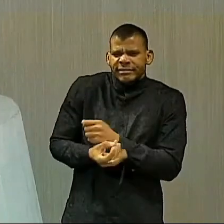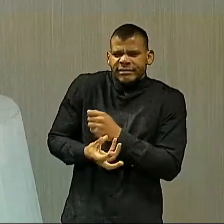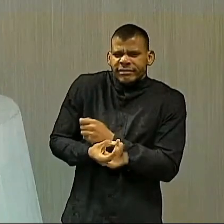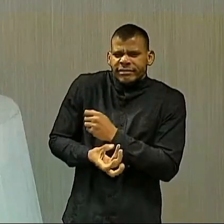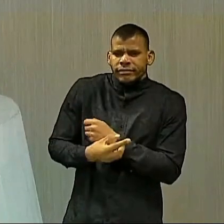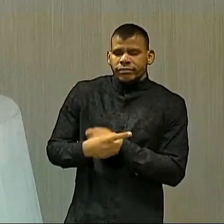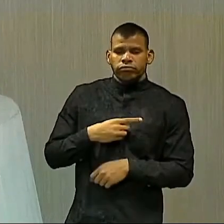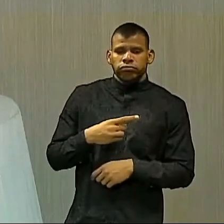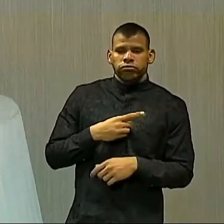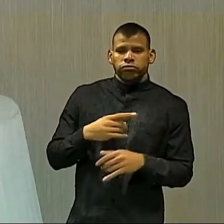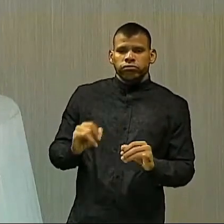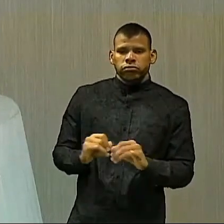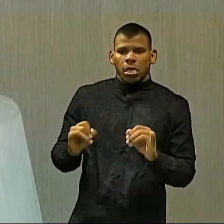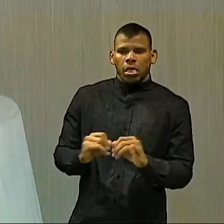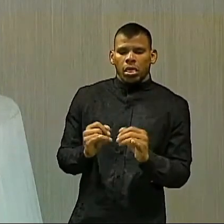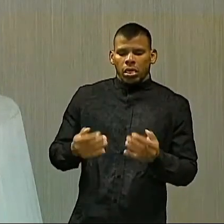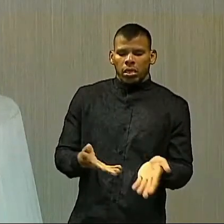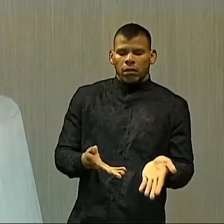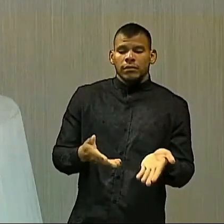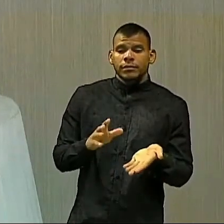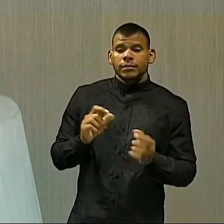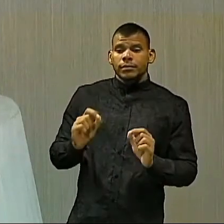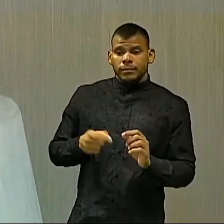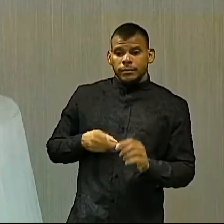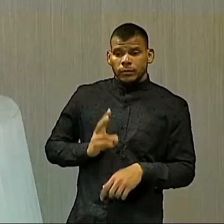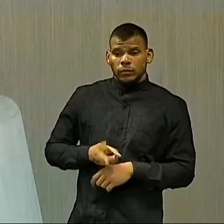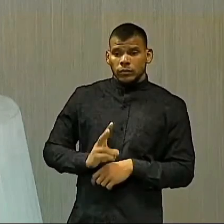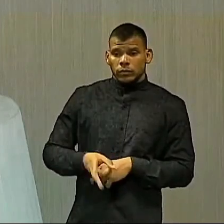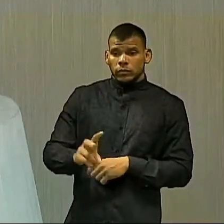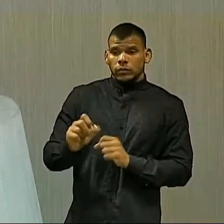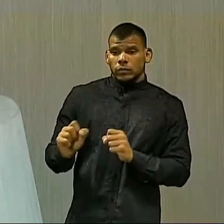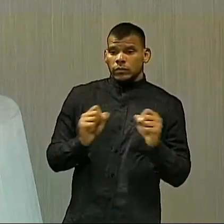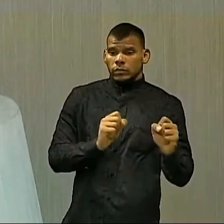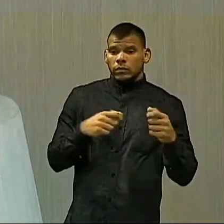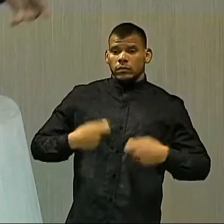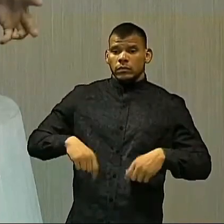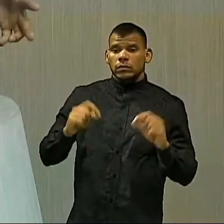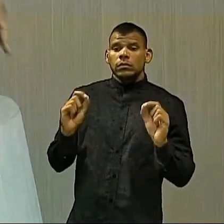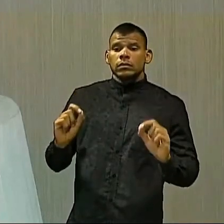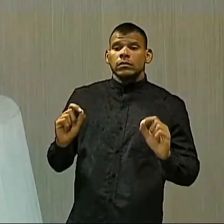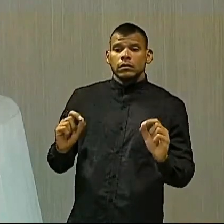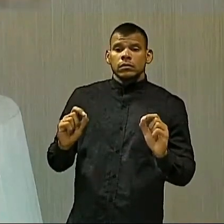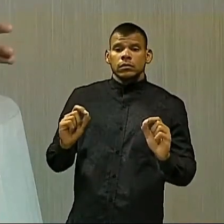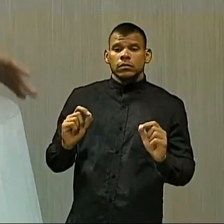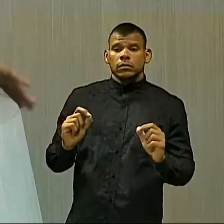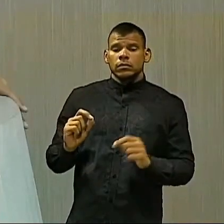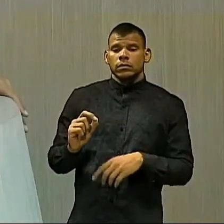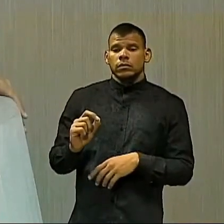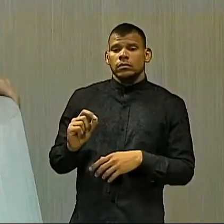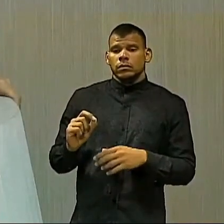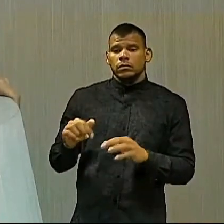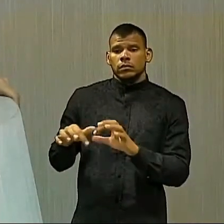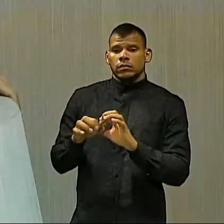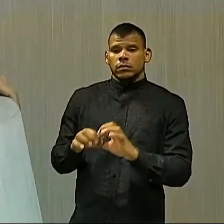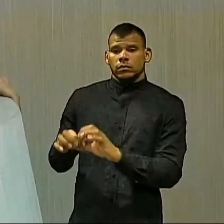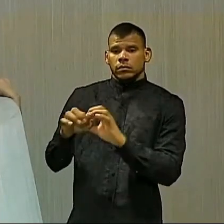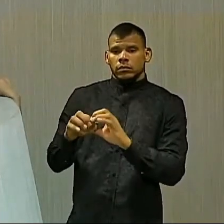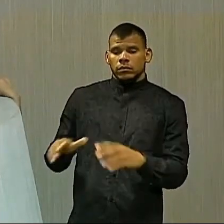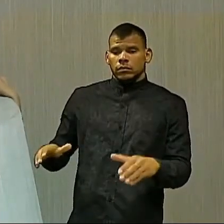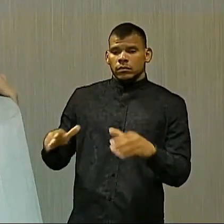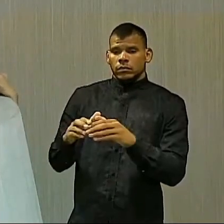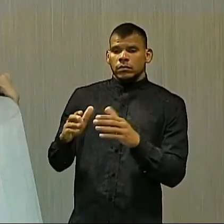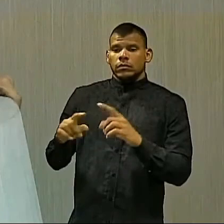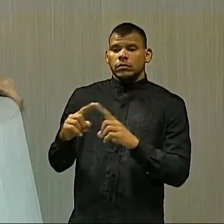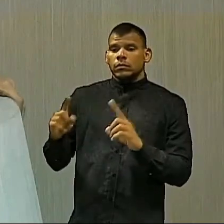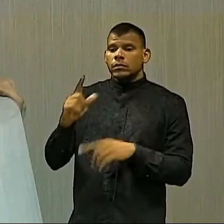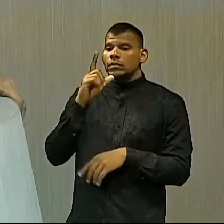rasteira, que para se manter no poder, você precisa fazer grandes, robustas alianças. Mas quem